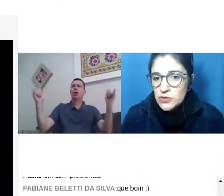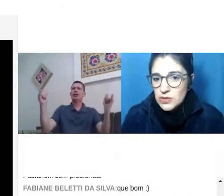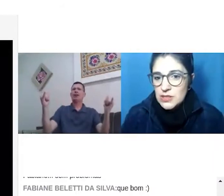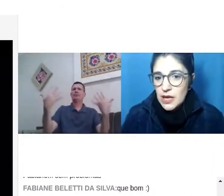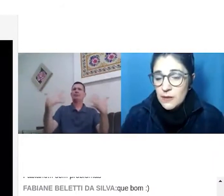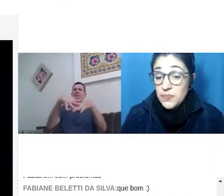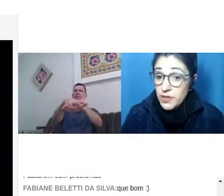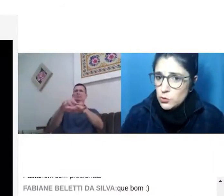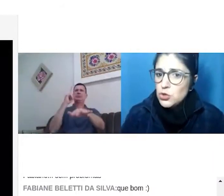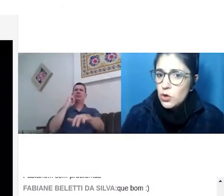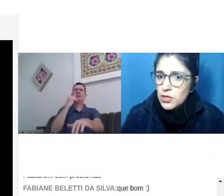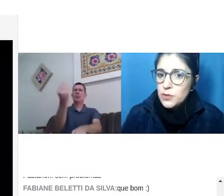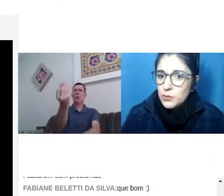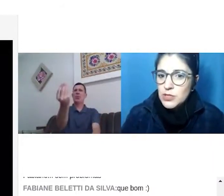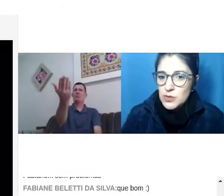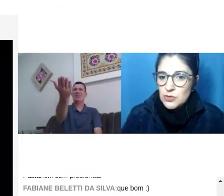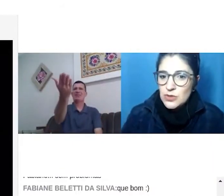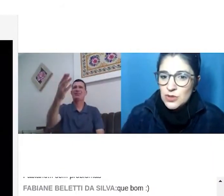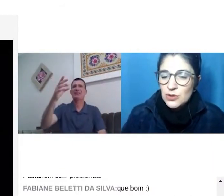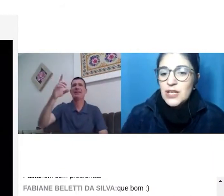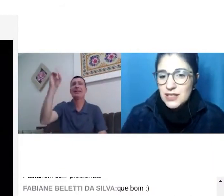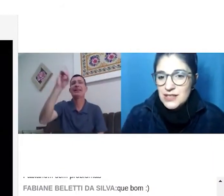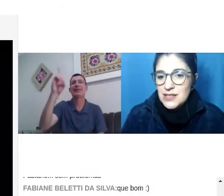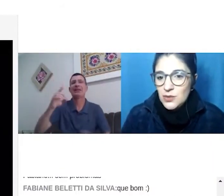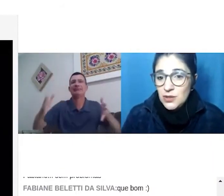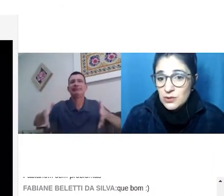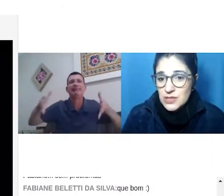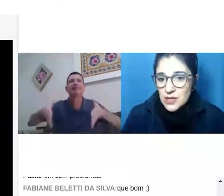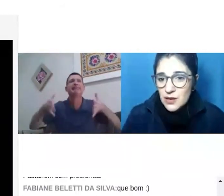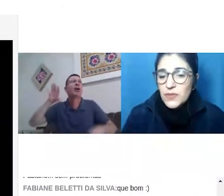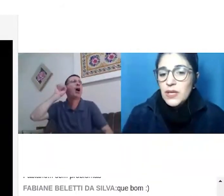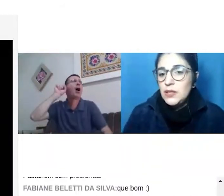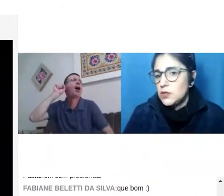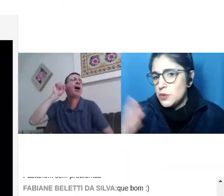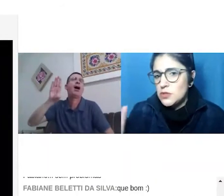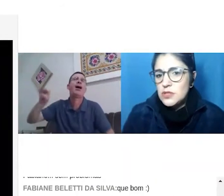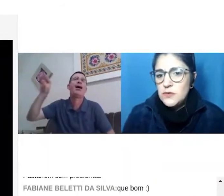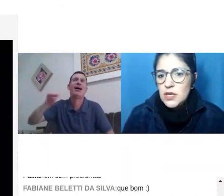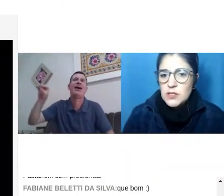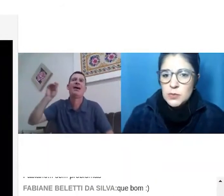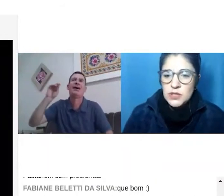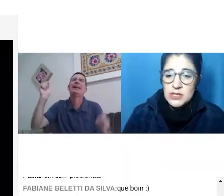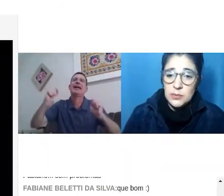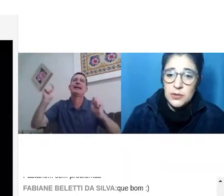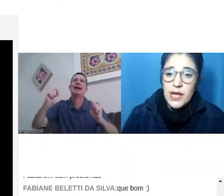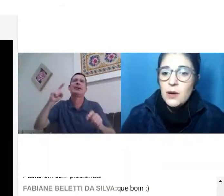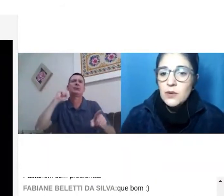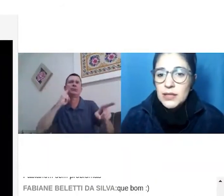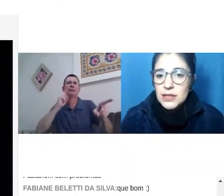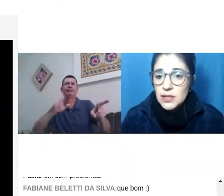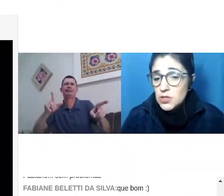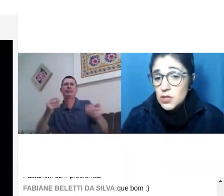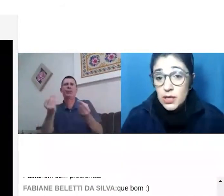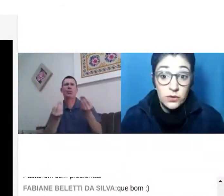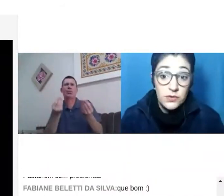do professor ensinar. E é um choque para muitas pessoas quando estão em inclusão. E tem outras pessoas deficientes, por exemplo, um